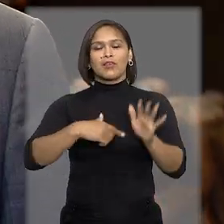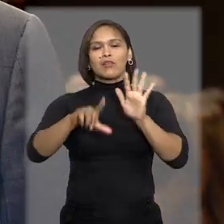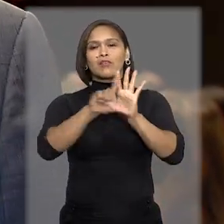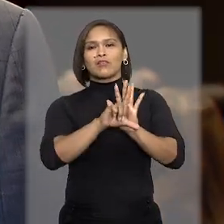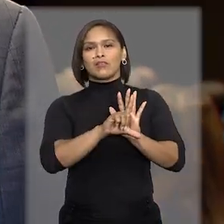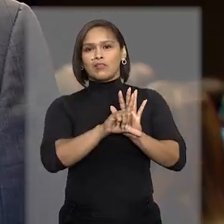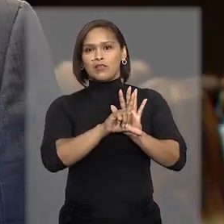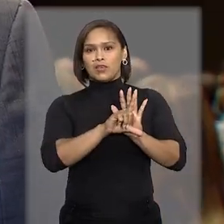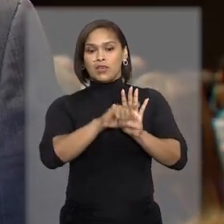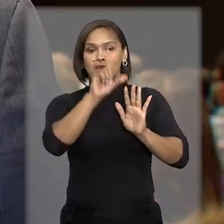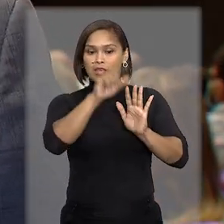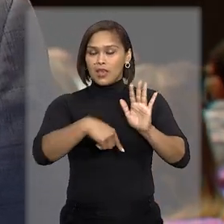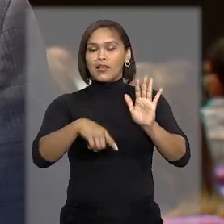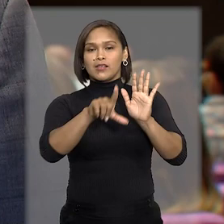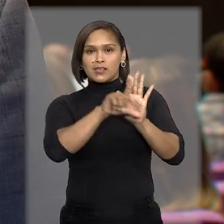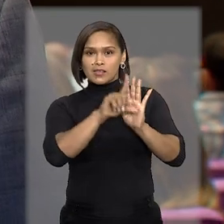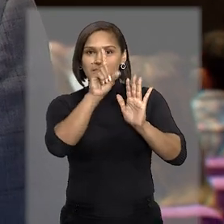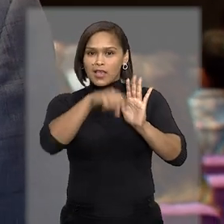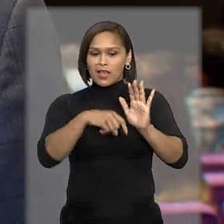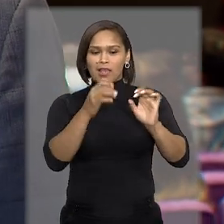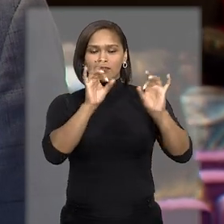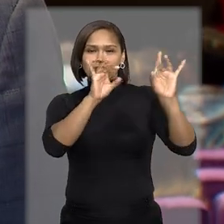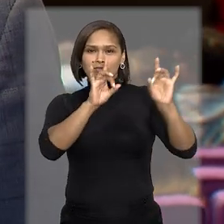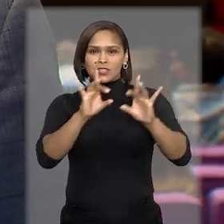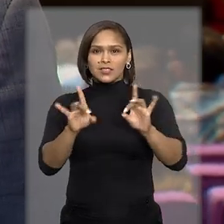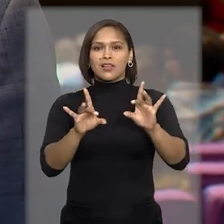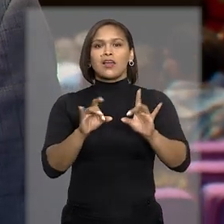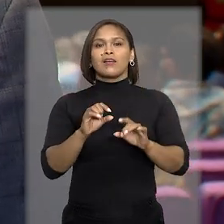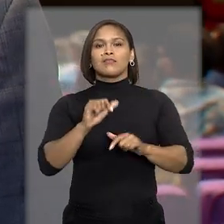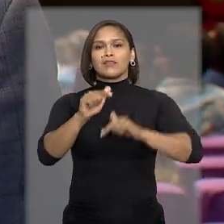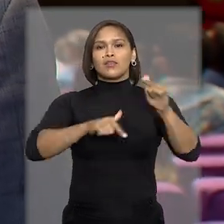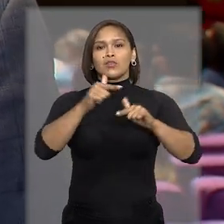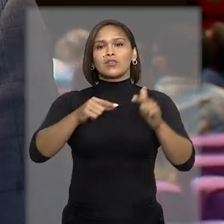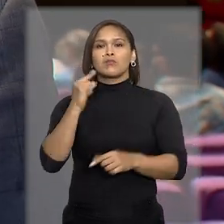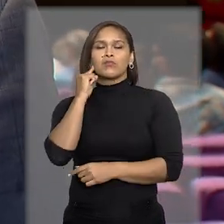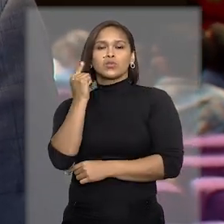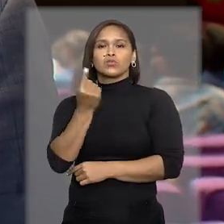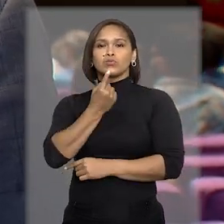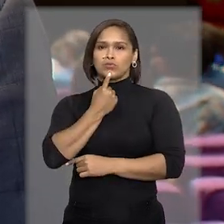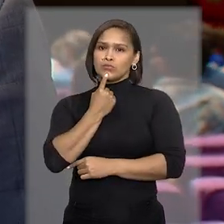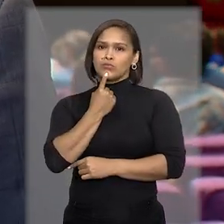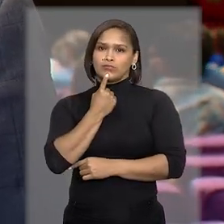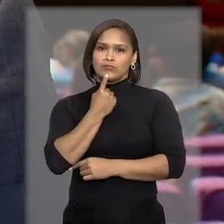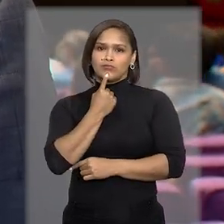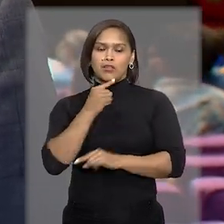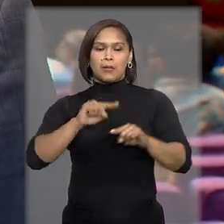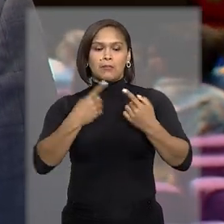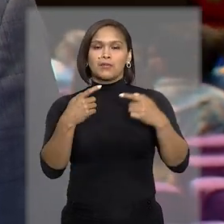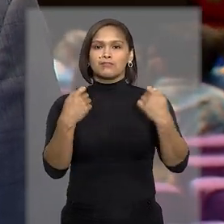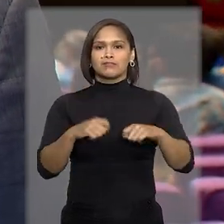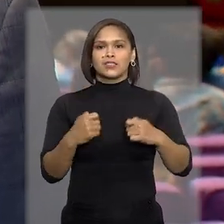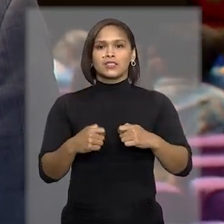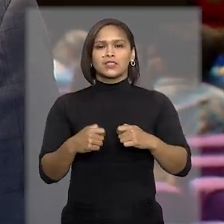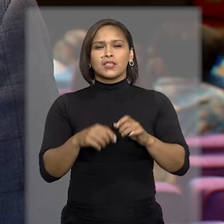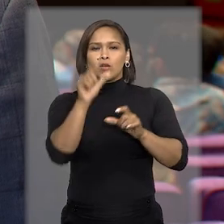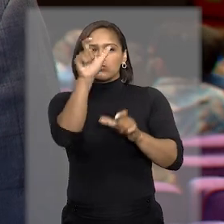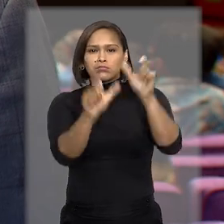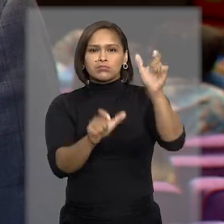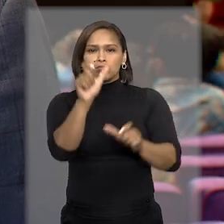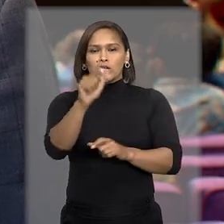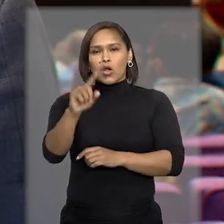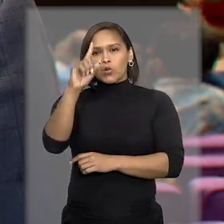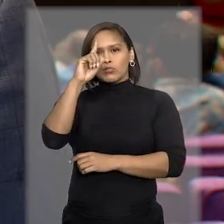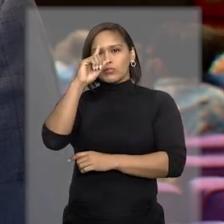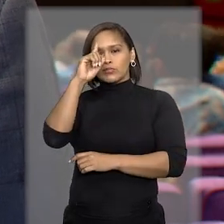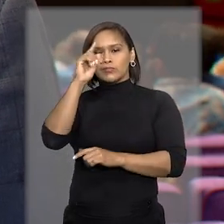uma lei que destaca o trabalho dos surdos, mas precisamos a cada dia